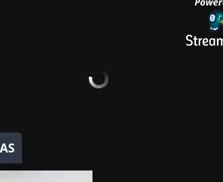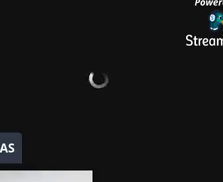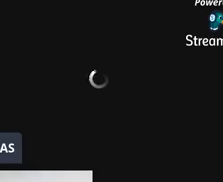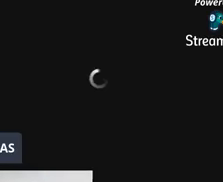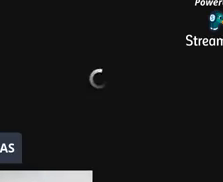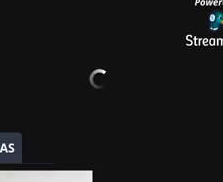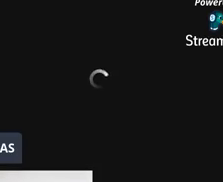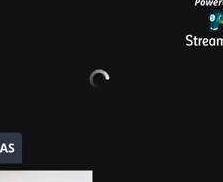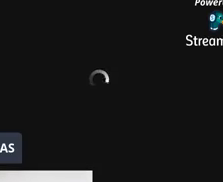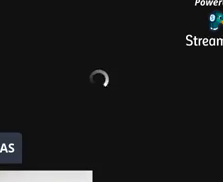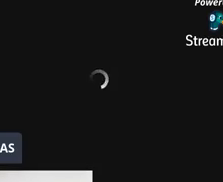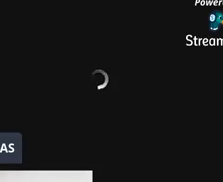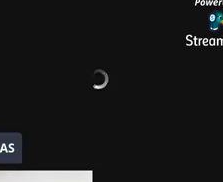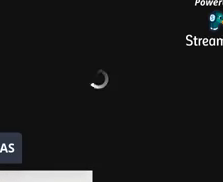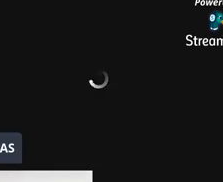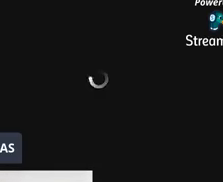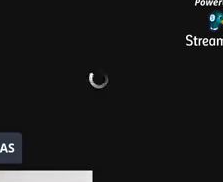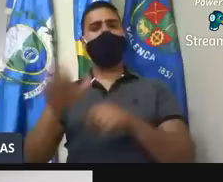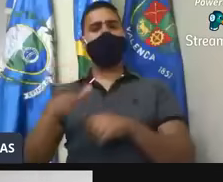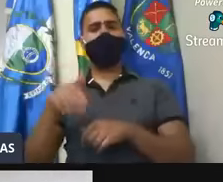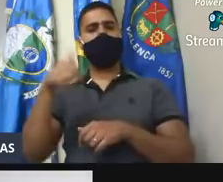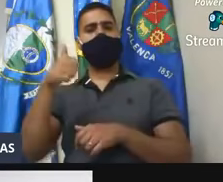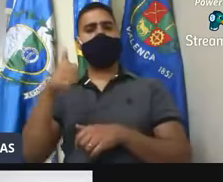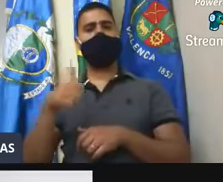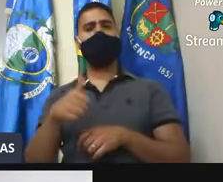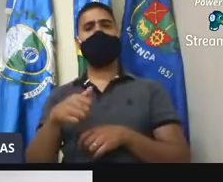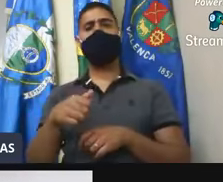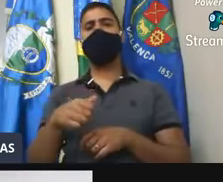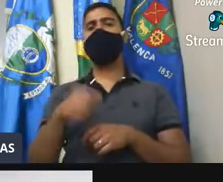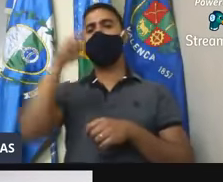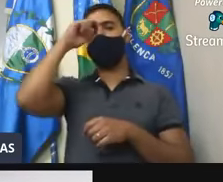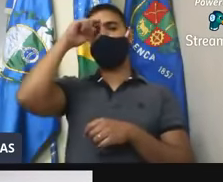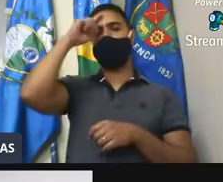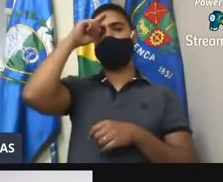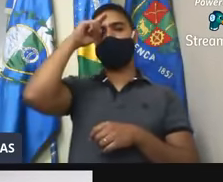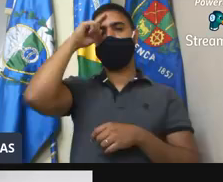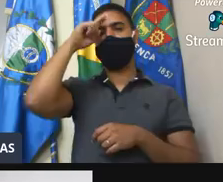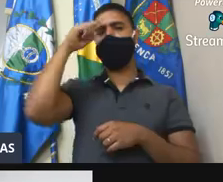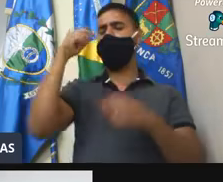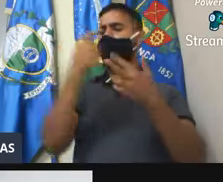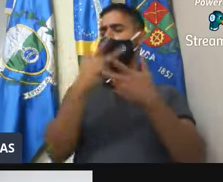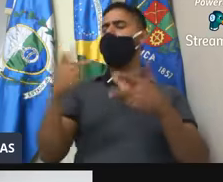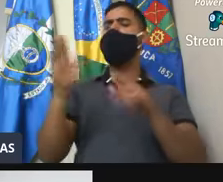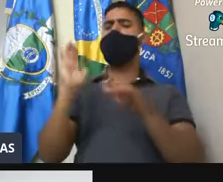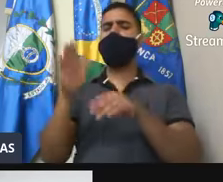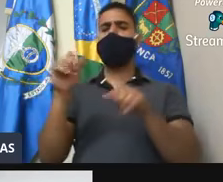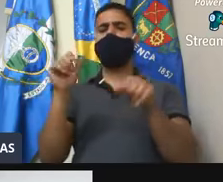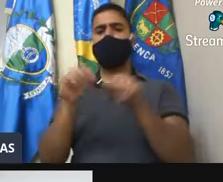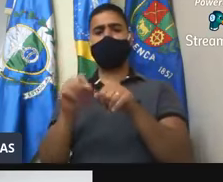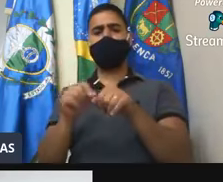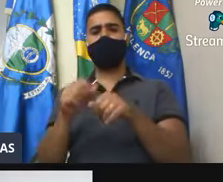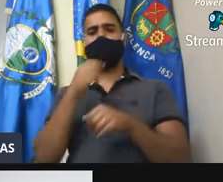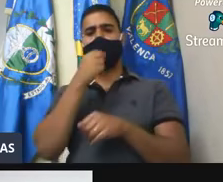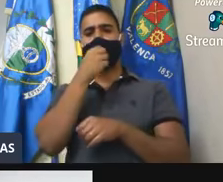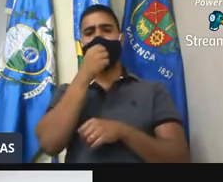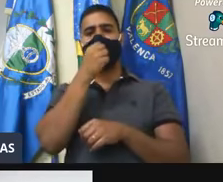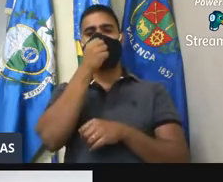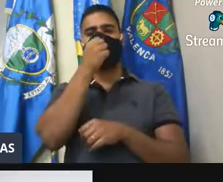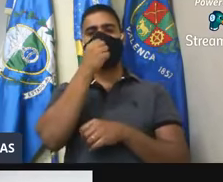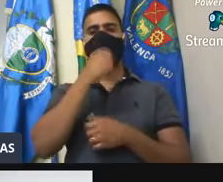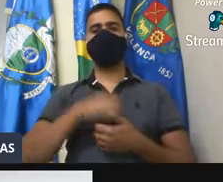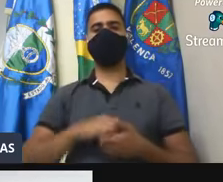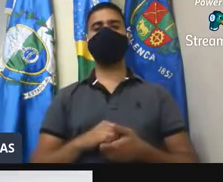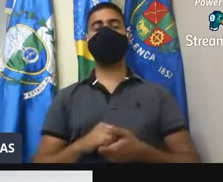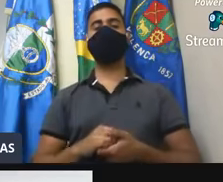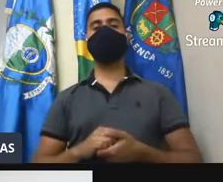por onde, para o dia a dia, melhoria, enfim, daquela unidade hospitalar. Tantas as ações já foram feitas, e hoje